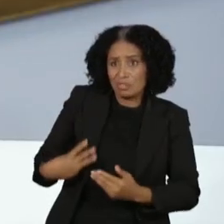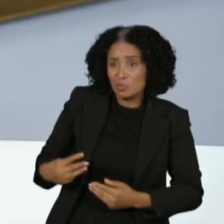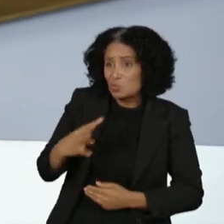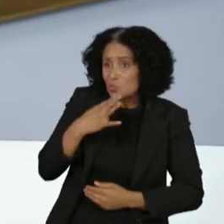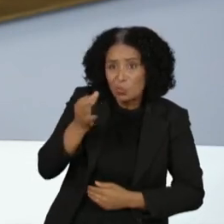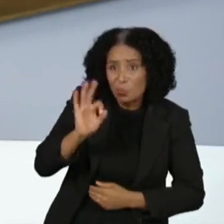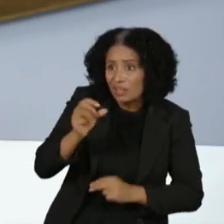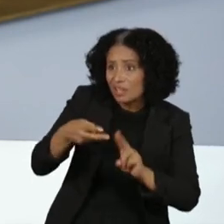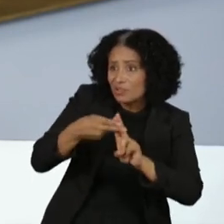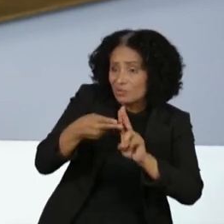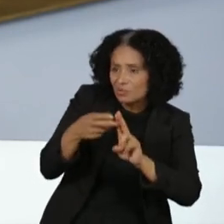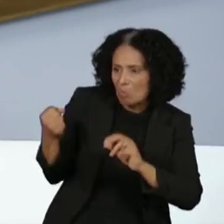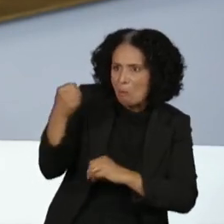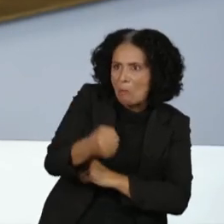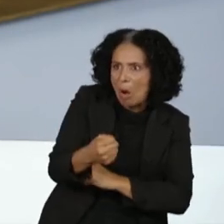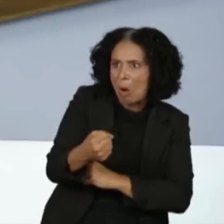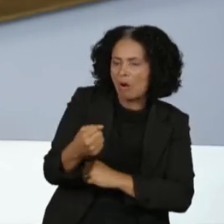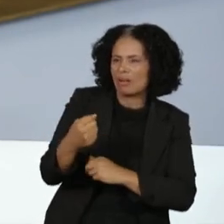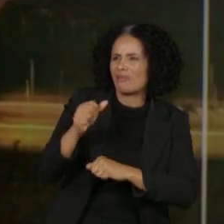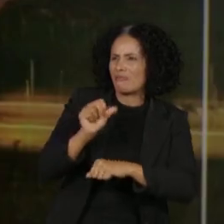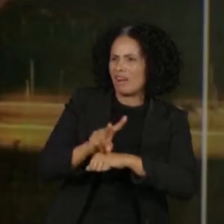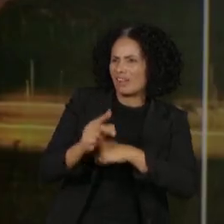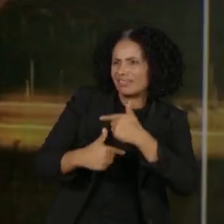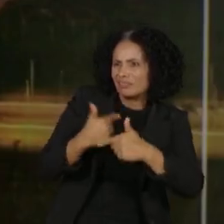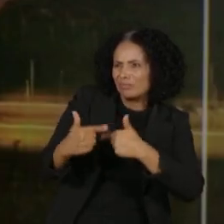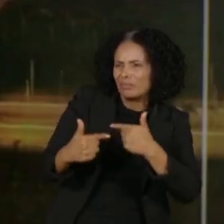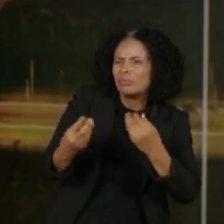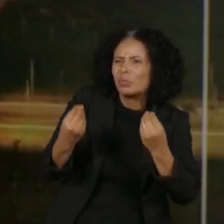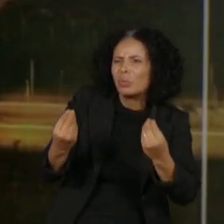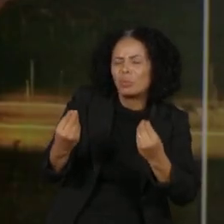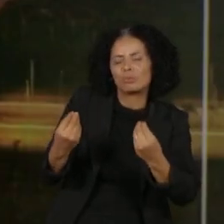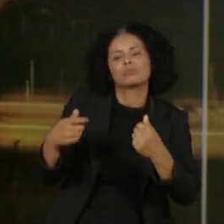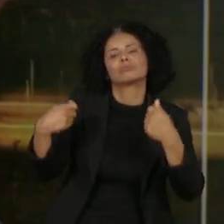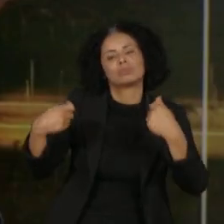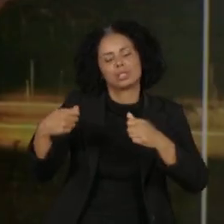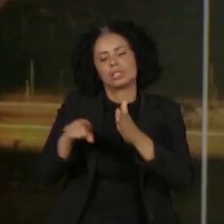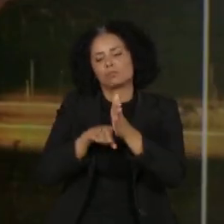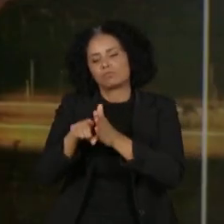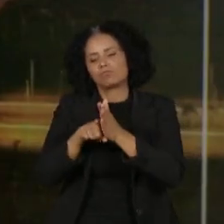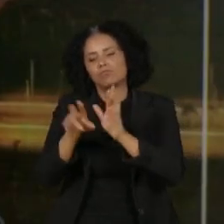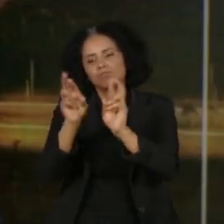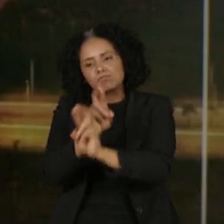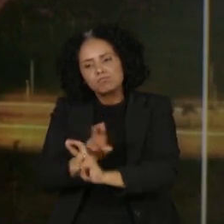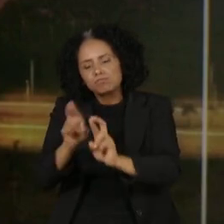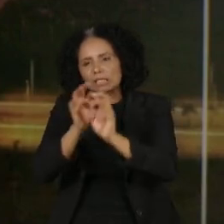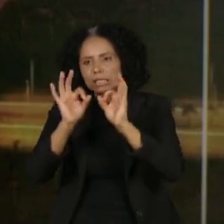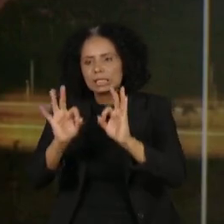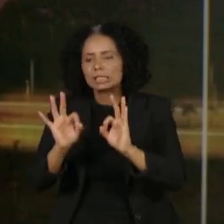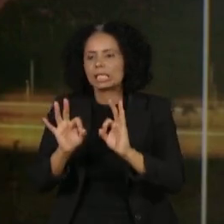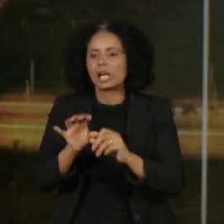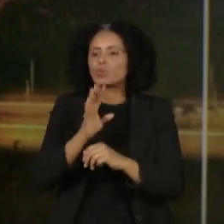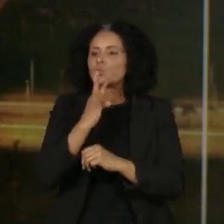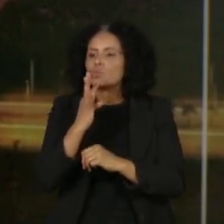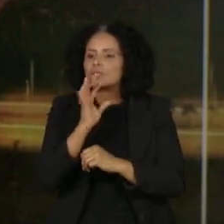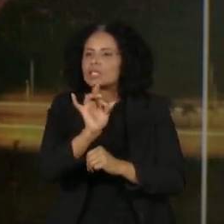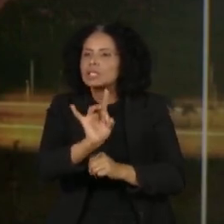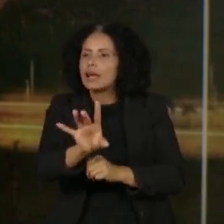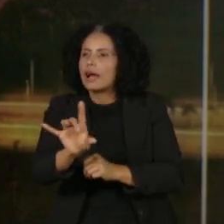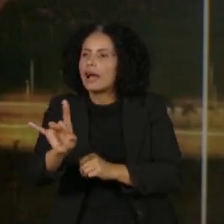ter o critério, seja para militares ou para civis, o critério que tem que ter da competência, da capacidade